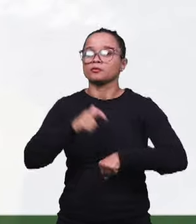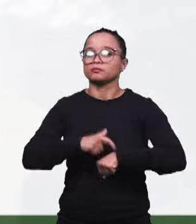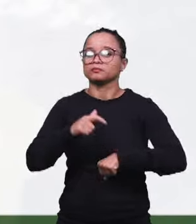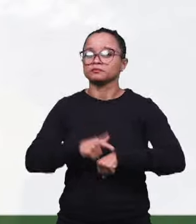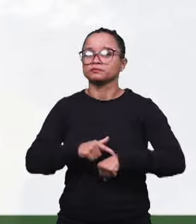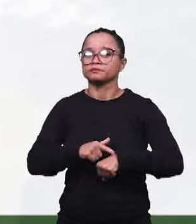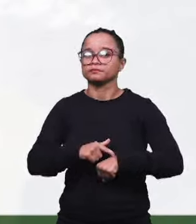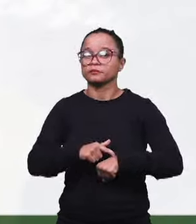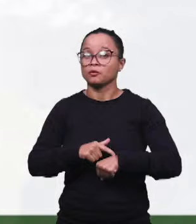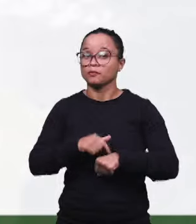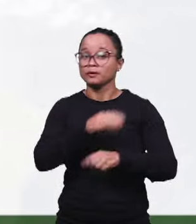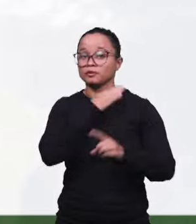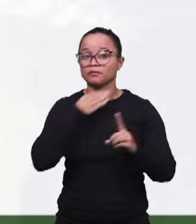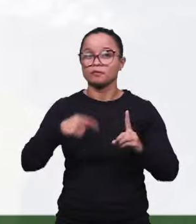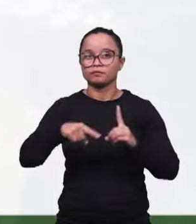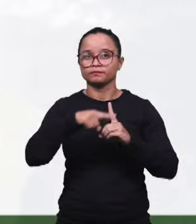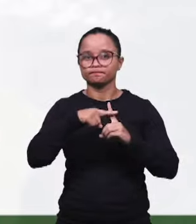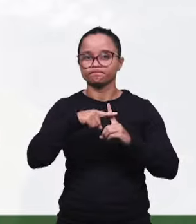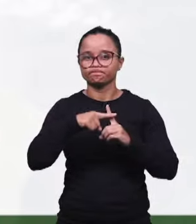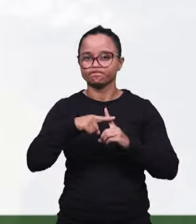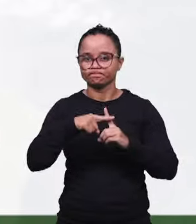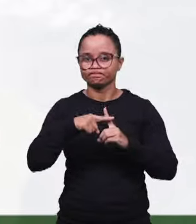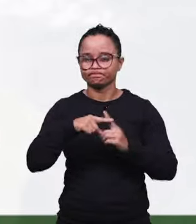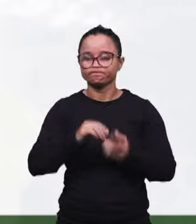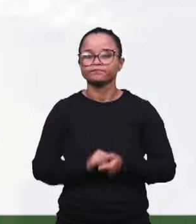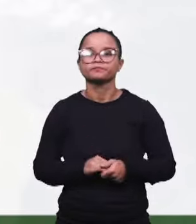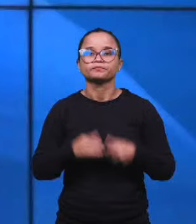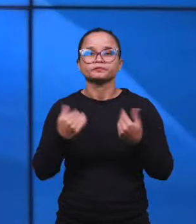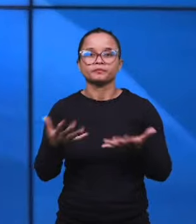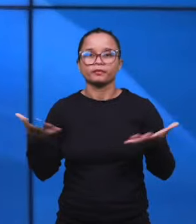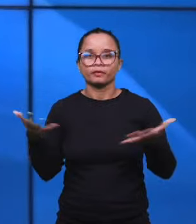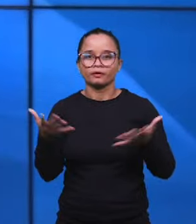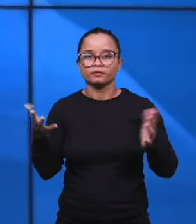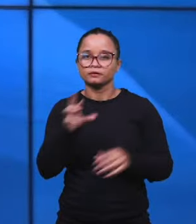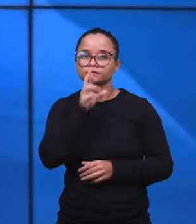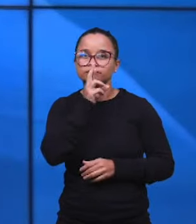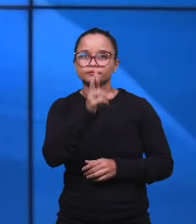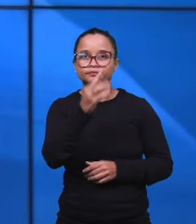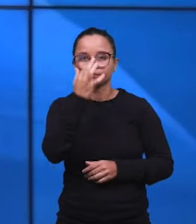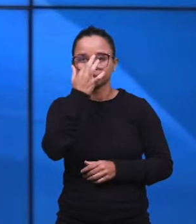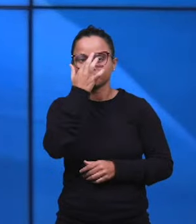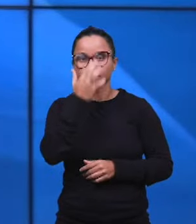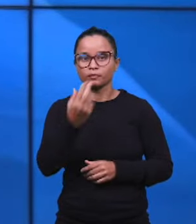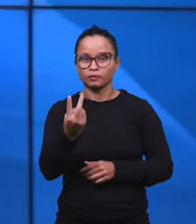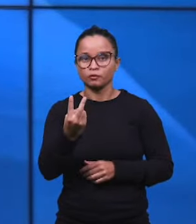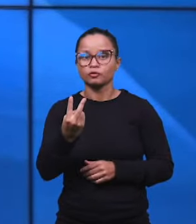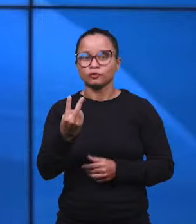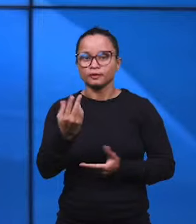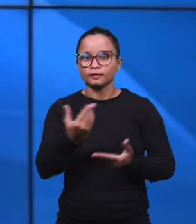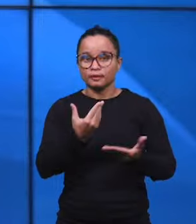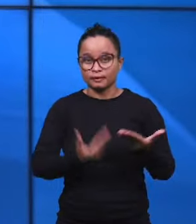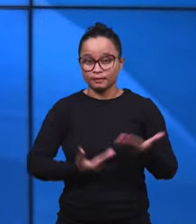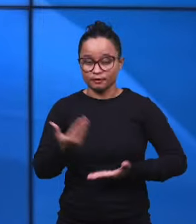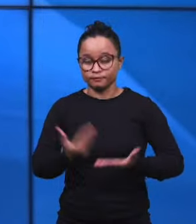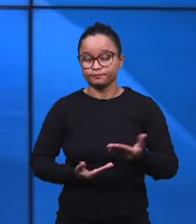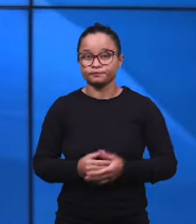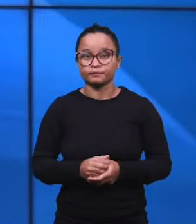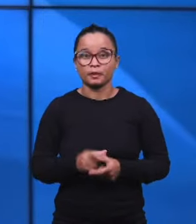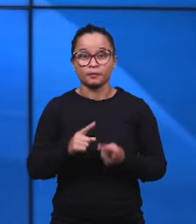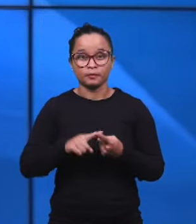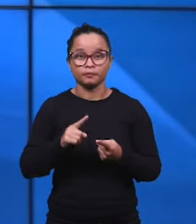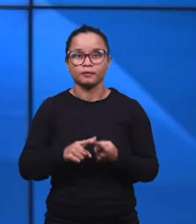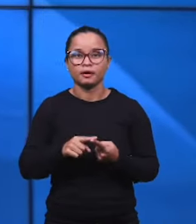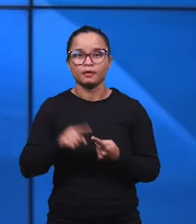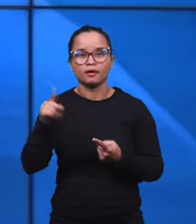momento do Calvário? E agora essa resposta será dada por dois irmãos. Primeiramente, nós vamos na